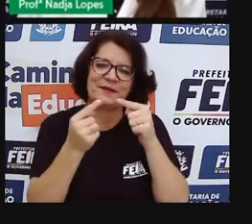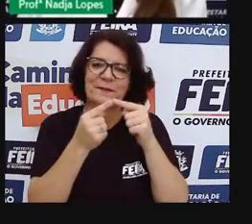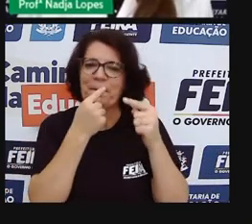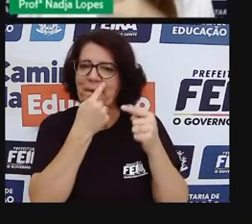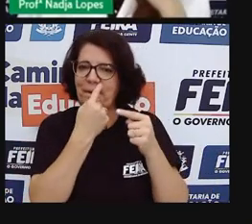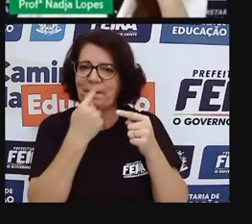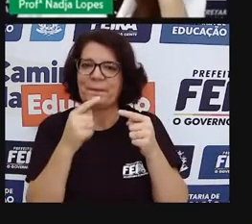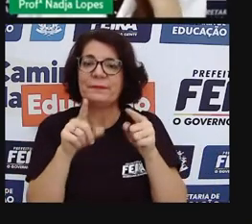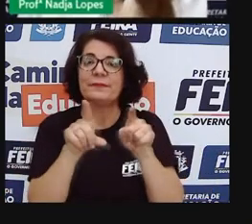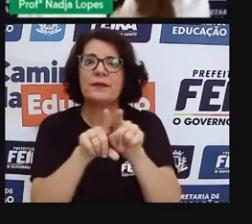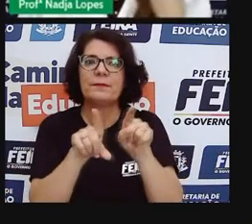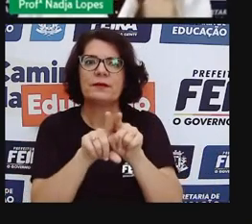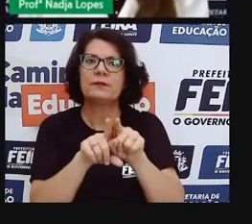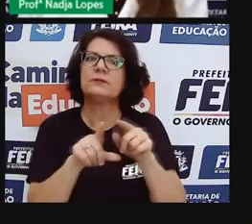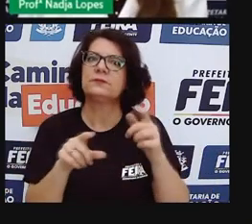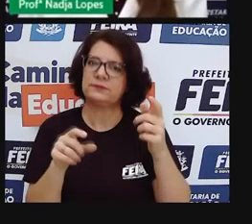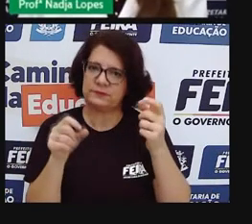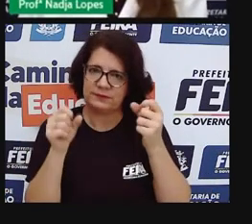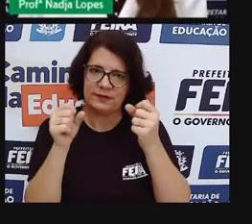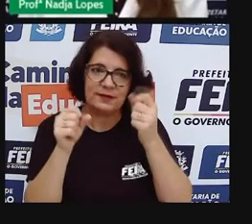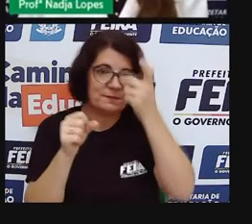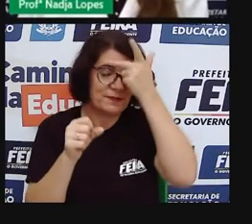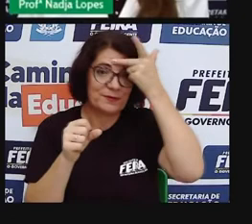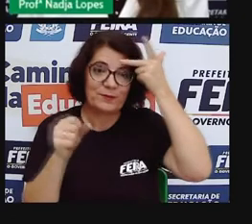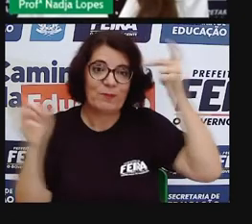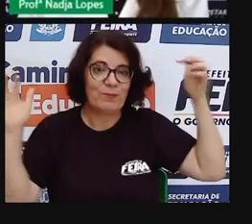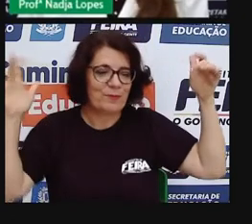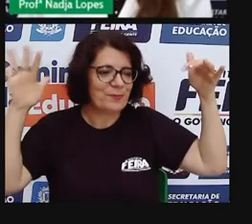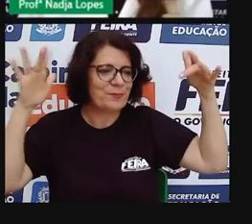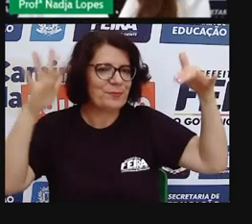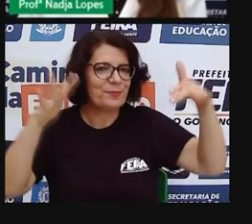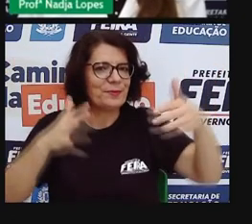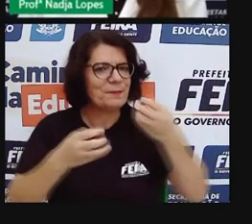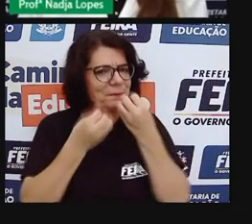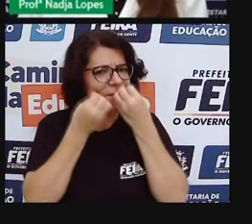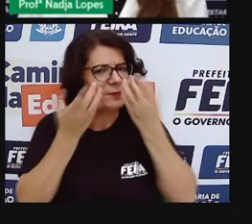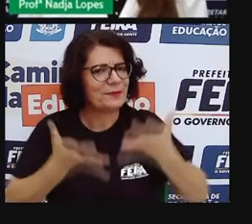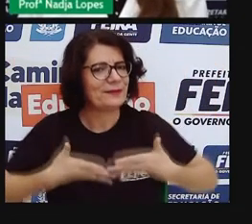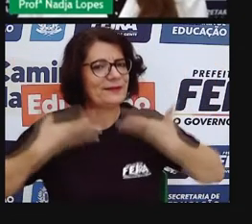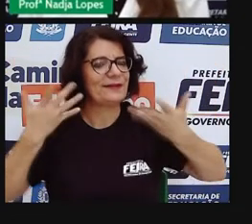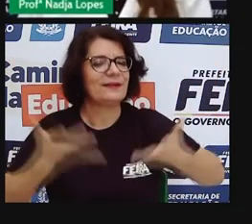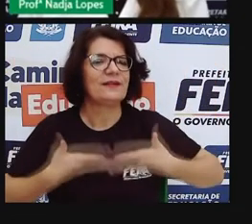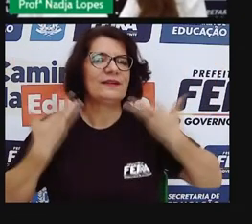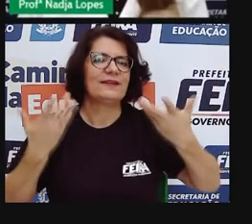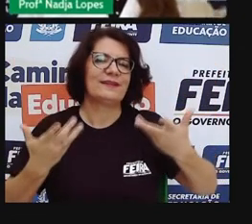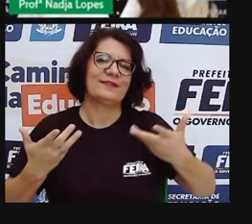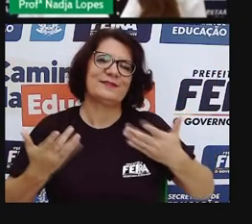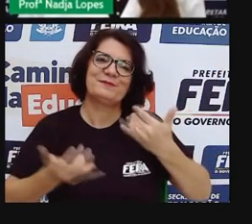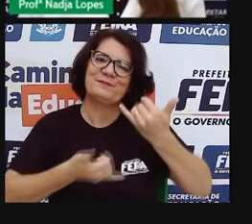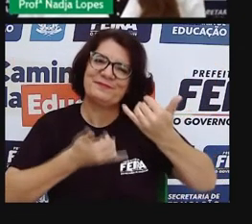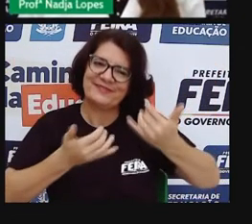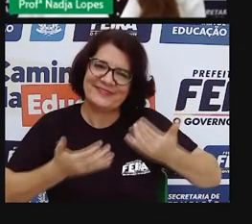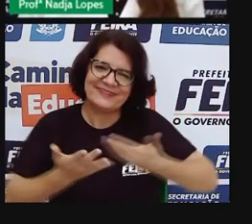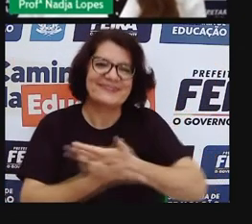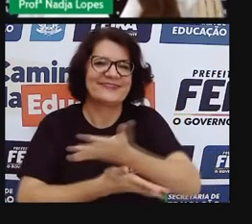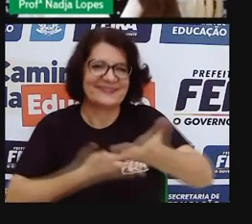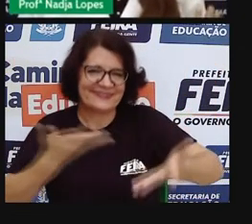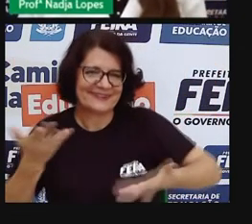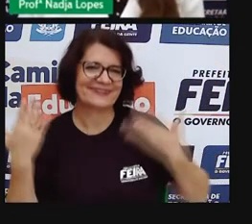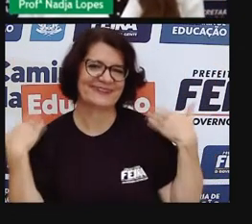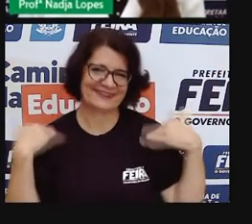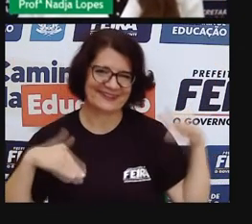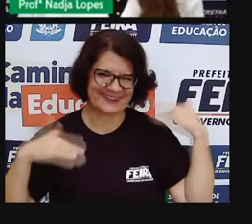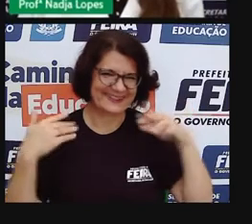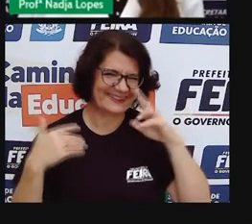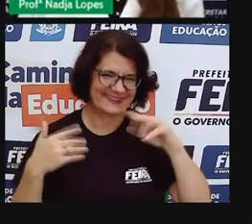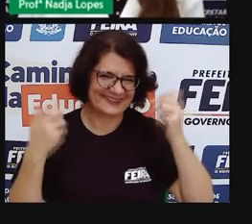feiras eram fortes atrações da cidade. Isso foi se perdendo aos poucos. Hoje, não podemos considerar como